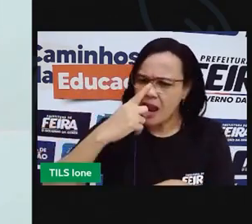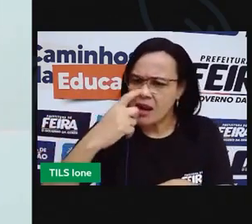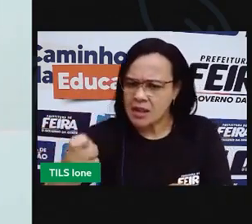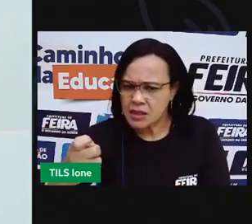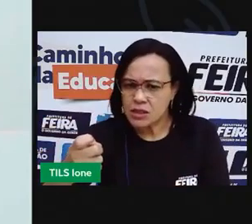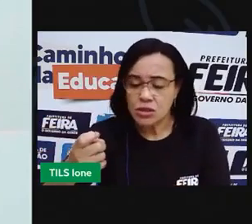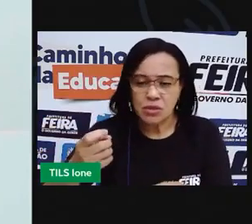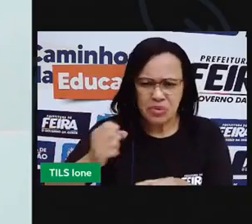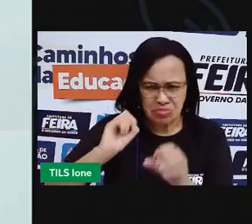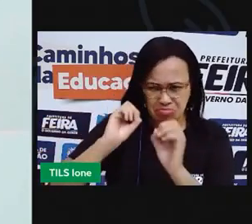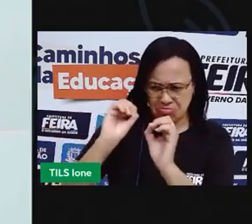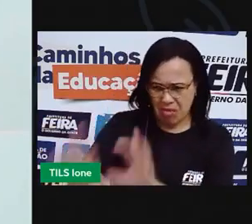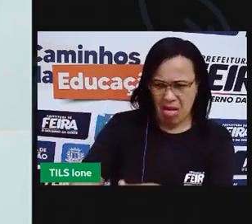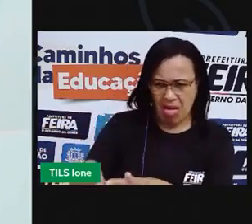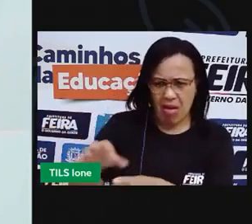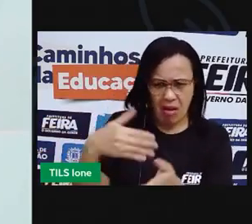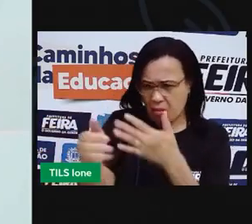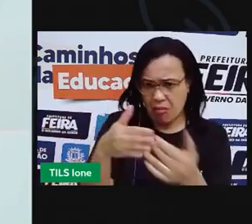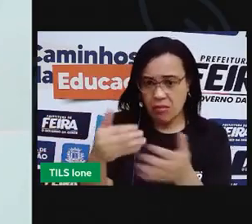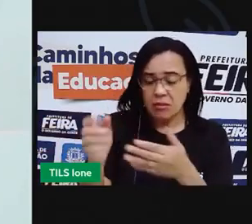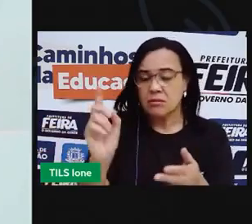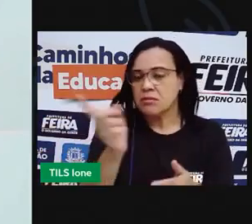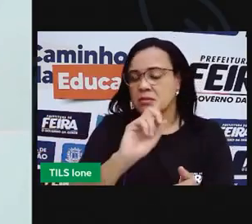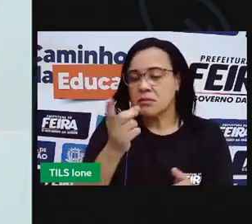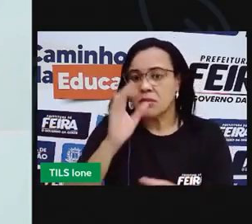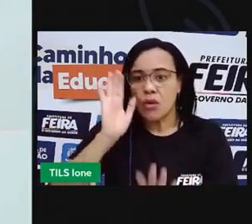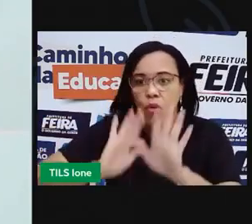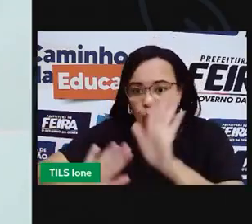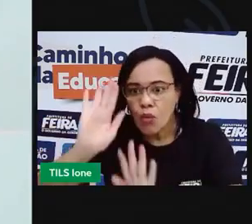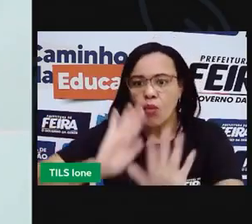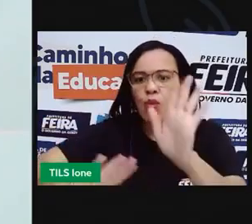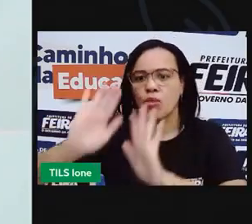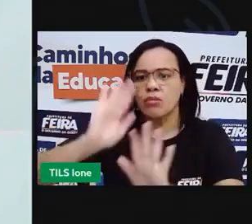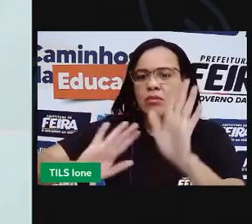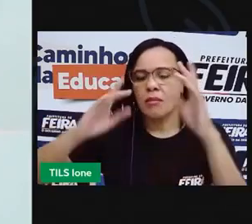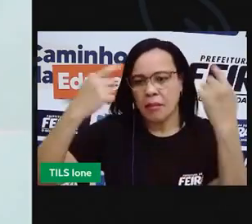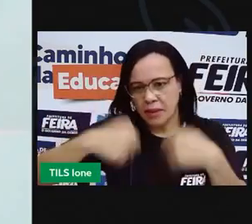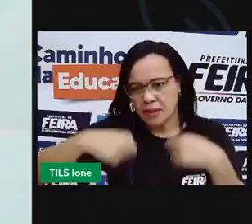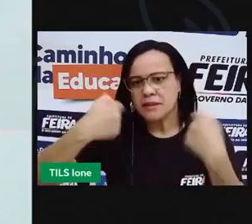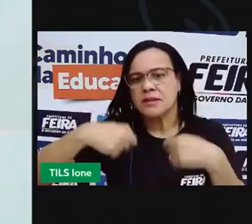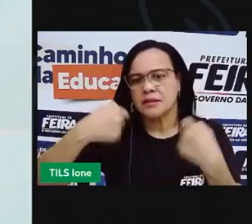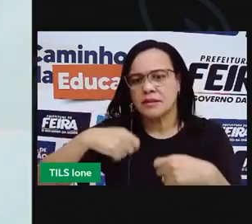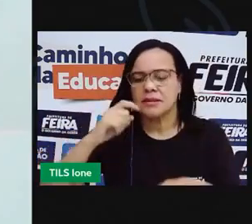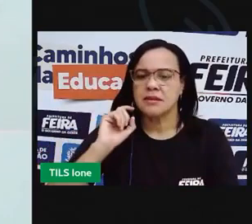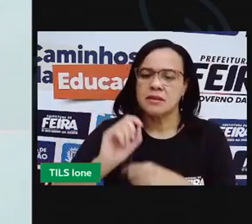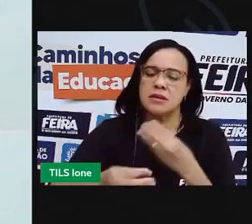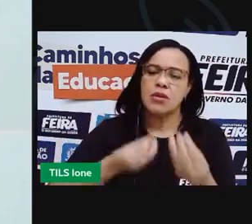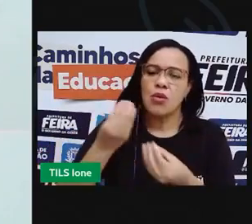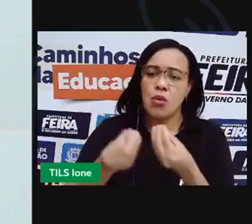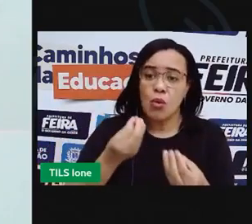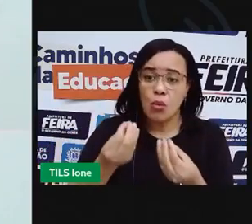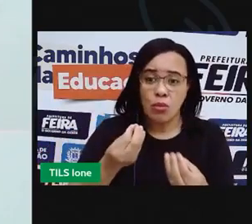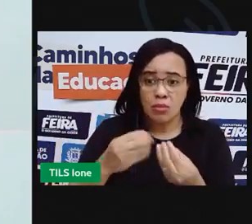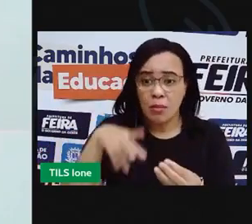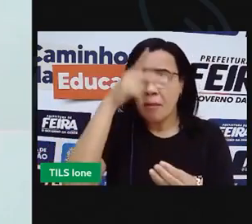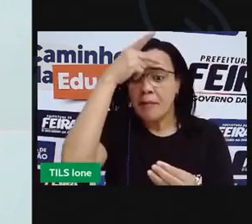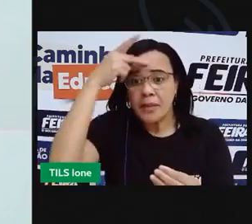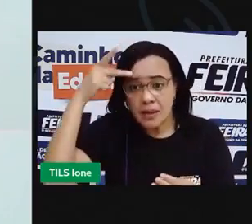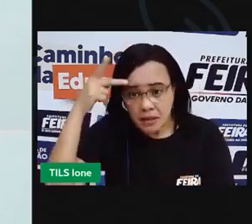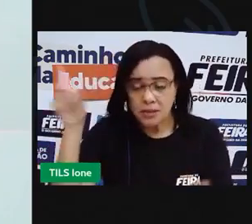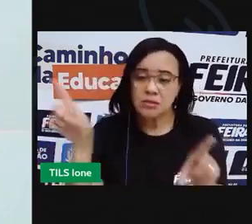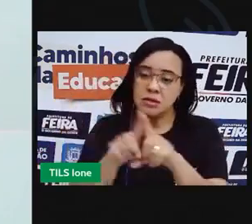cuidados para evitar acidentes domésticos e também para ter o cuidado com as pessoas os